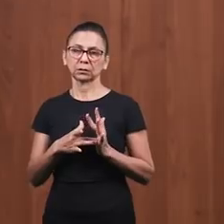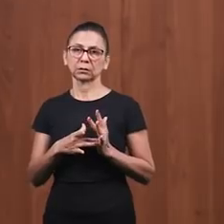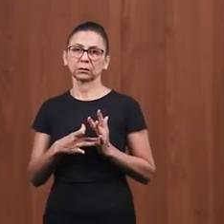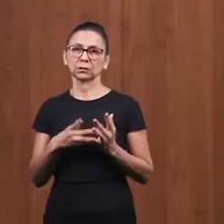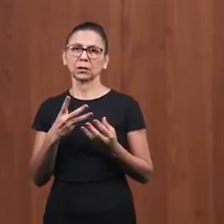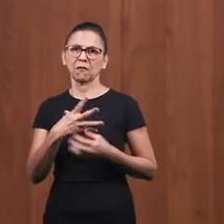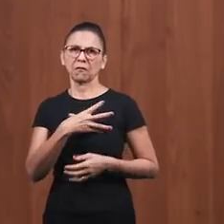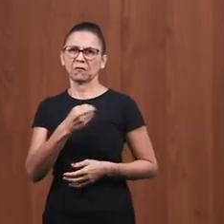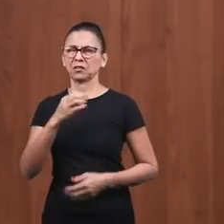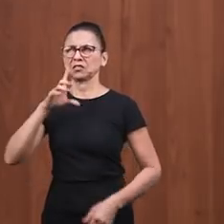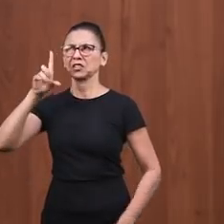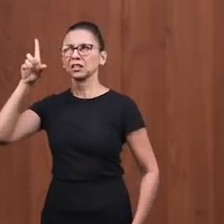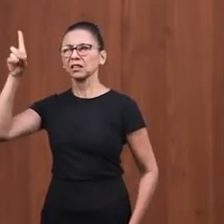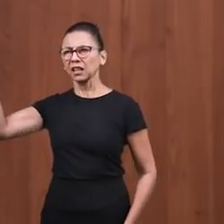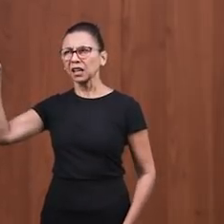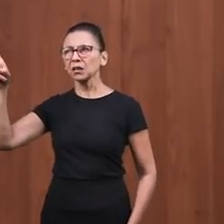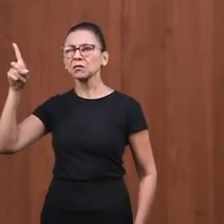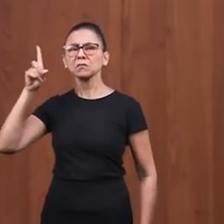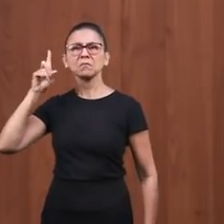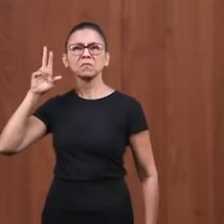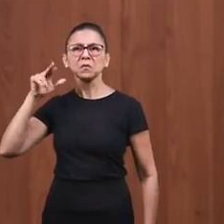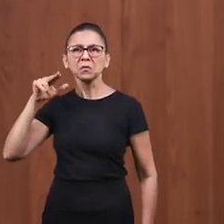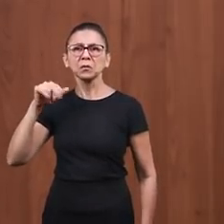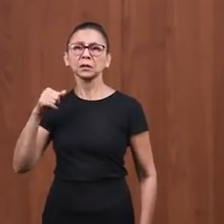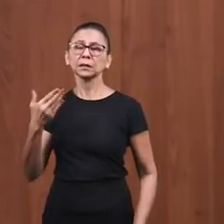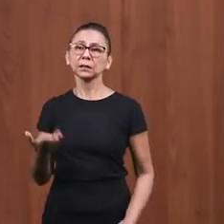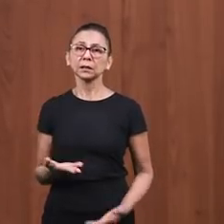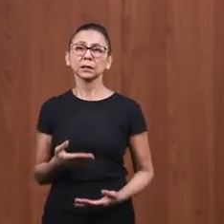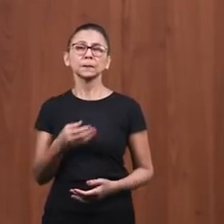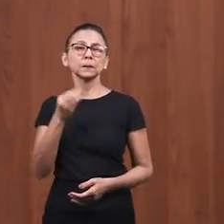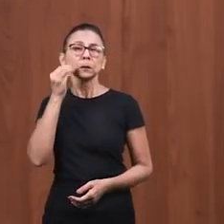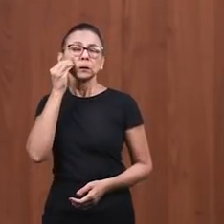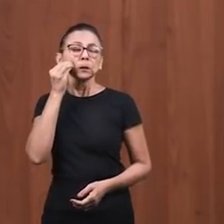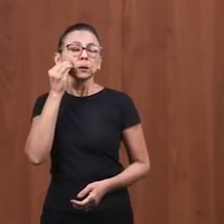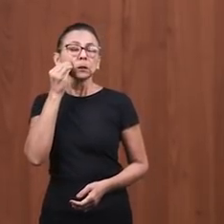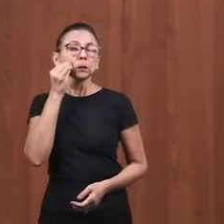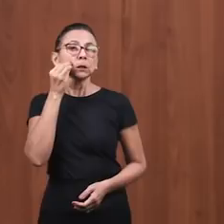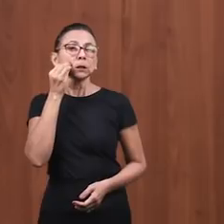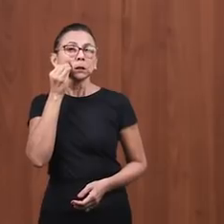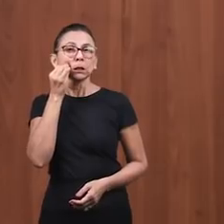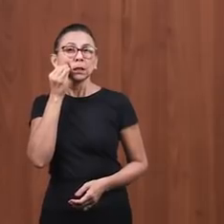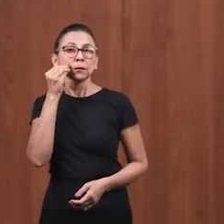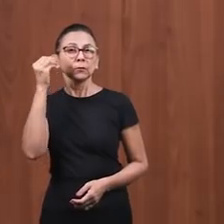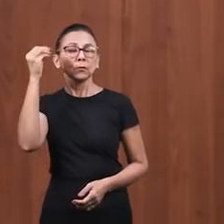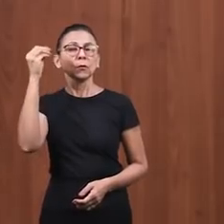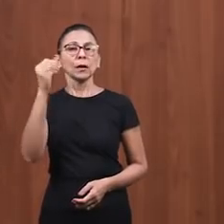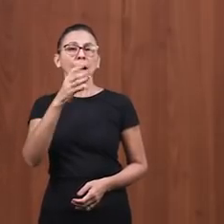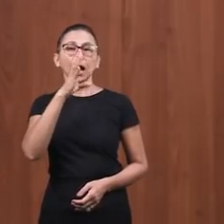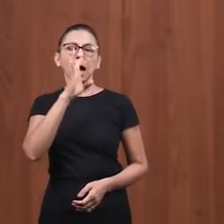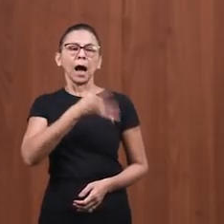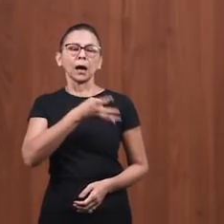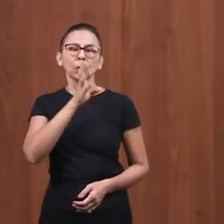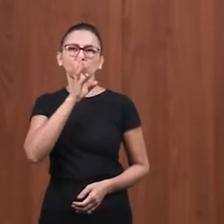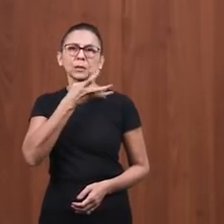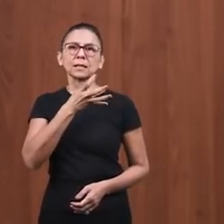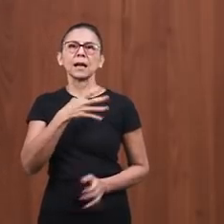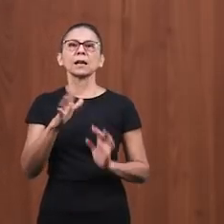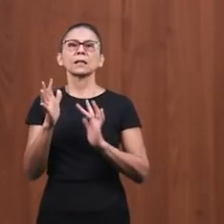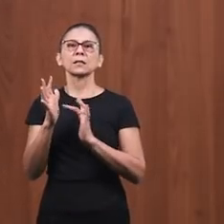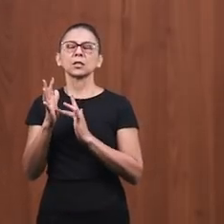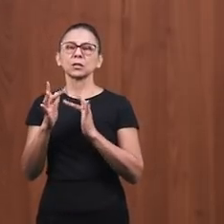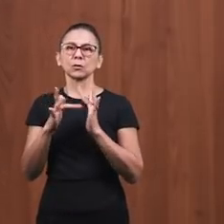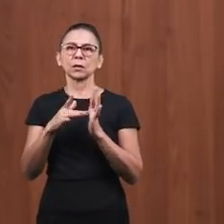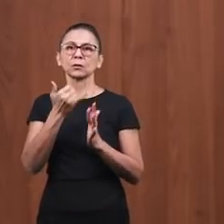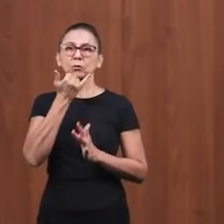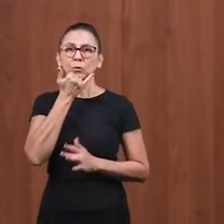colocar Jesus em dificuldade, para poder matar Jesus. E ele chega então para Jesus e fala, Senhor, o